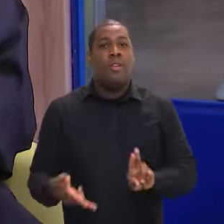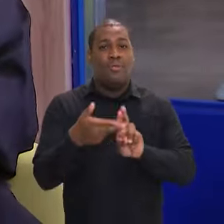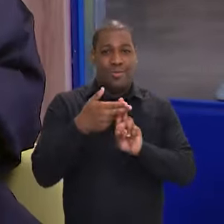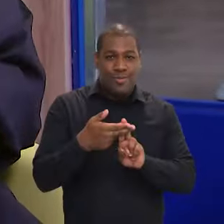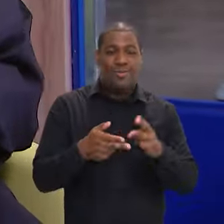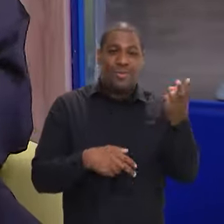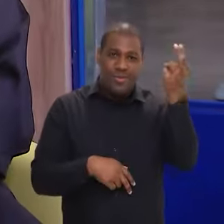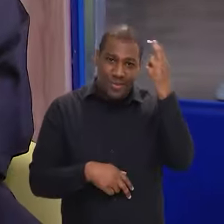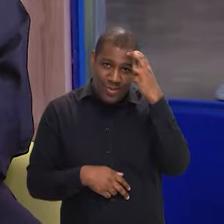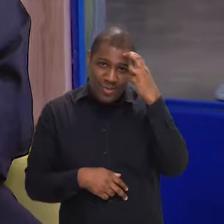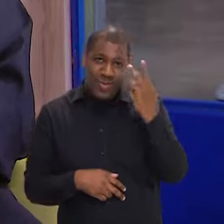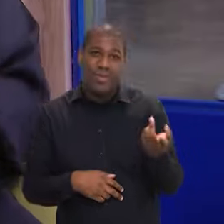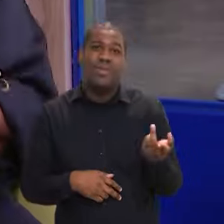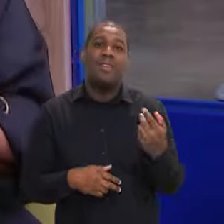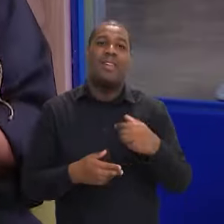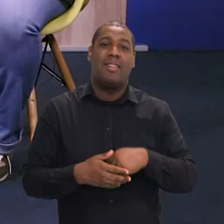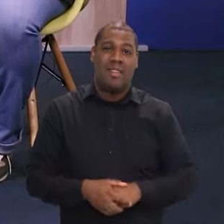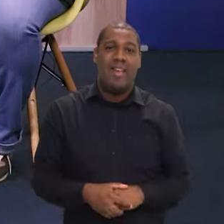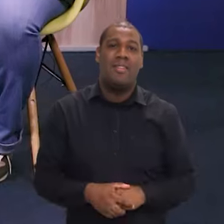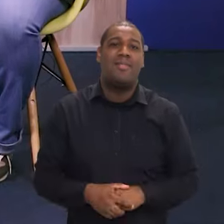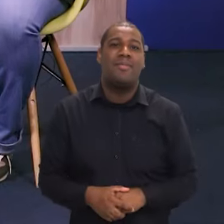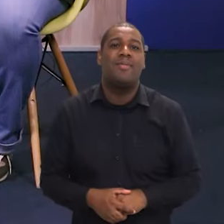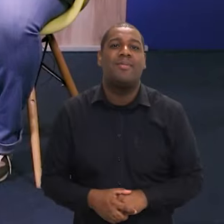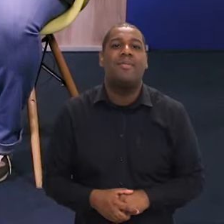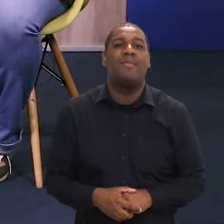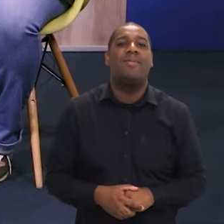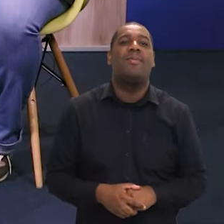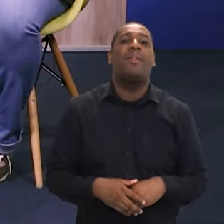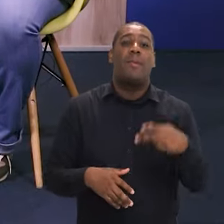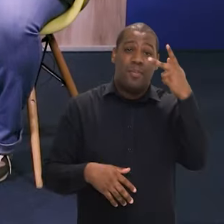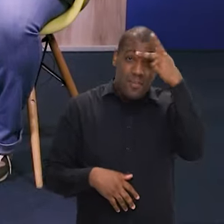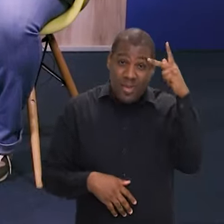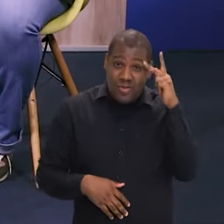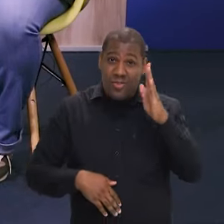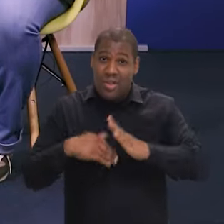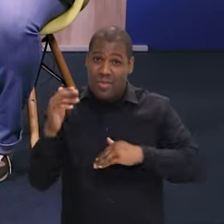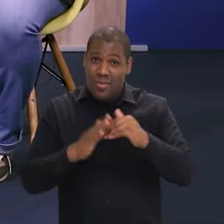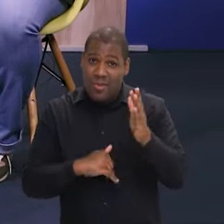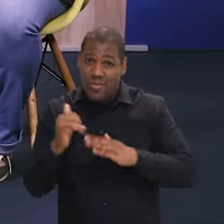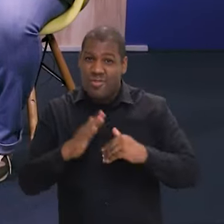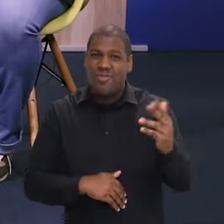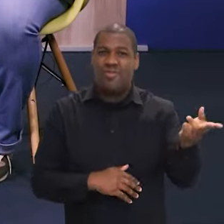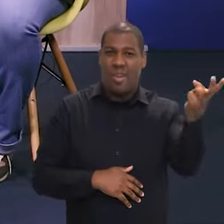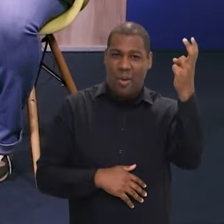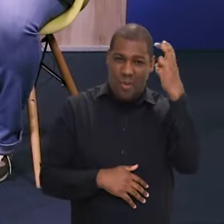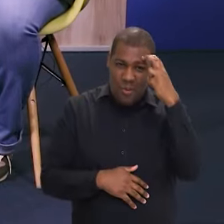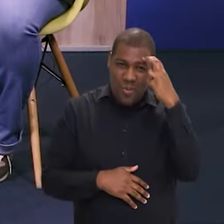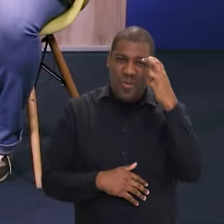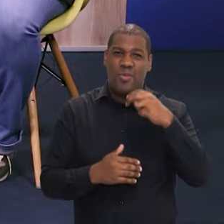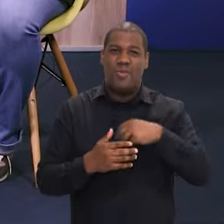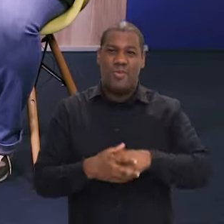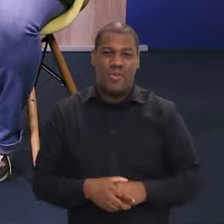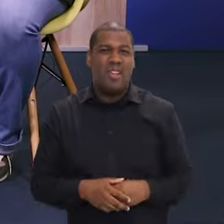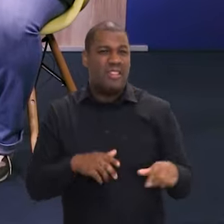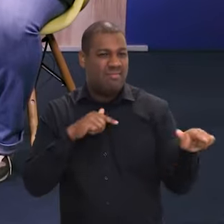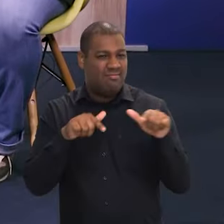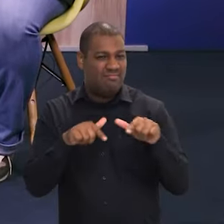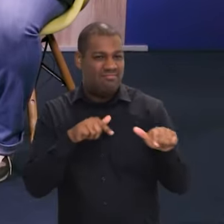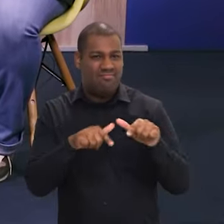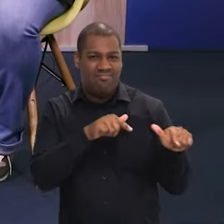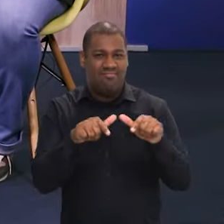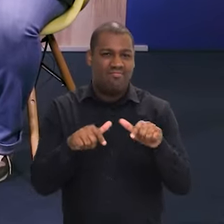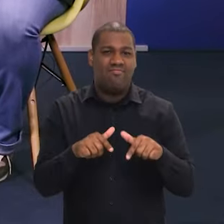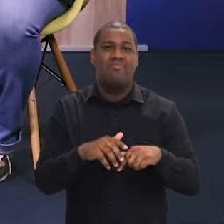SUS da cultura, tem o SUS da saúde, teremos o SUS da cultura e os nossos agentes de cultura que vão chegar lá nesses lugares,